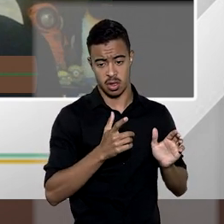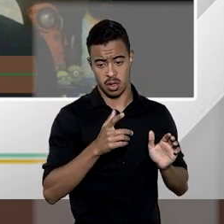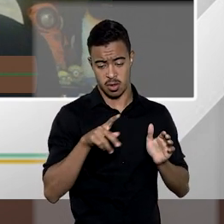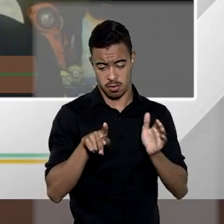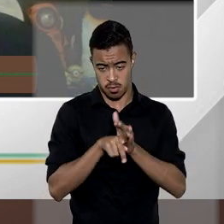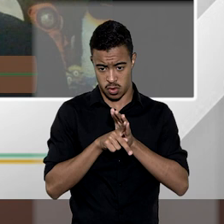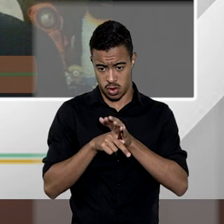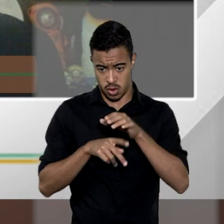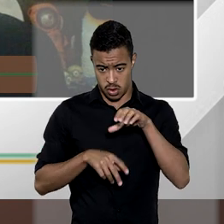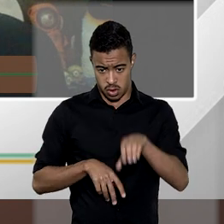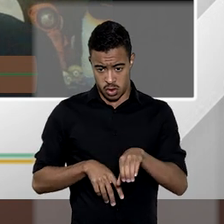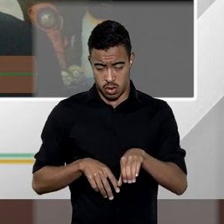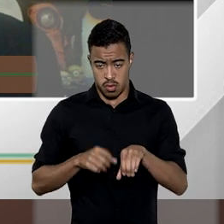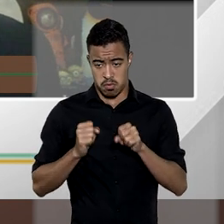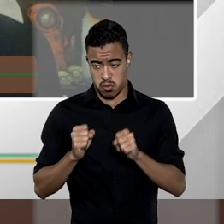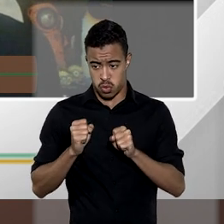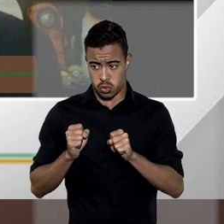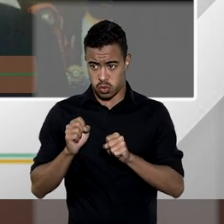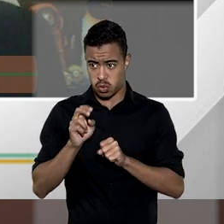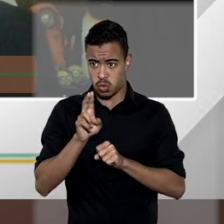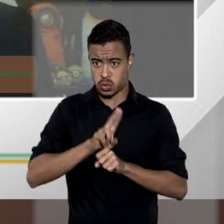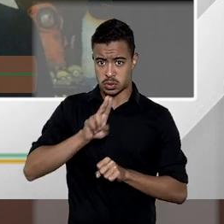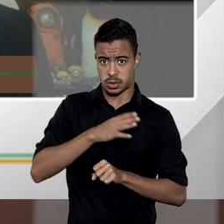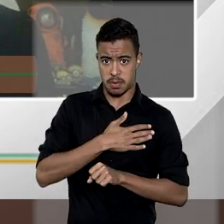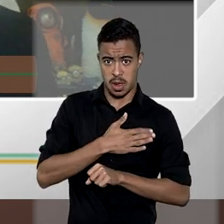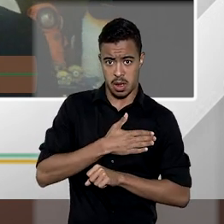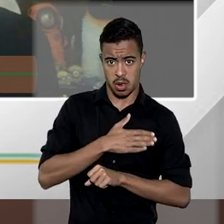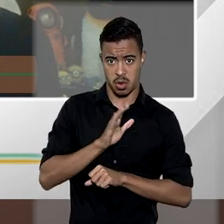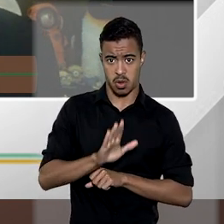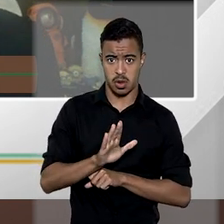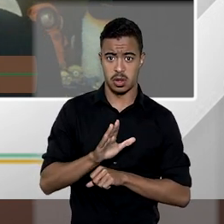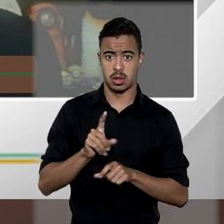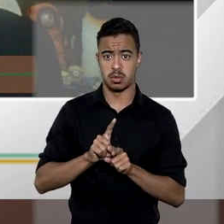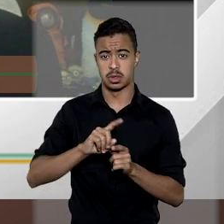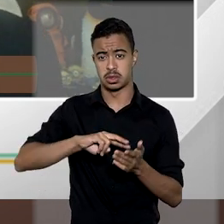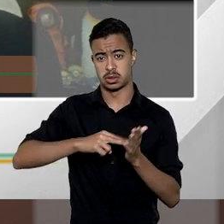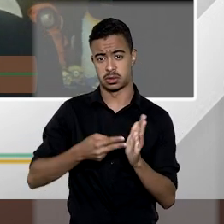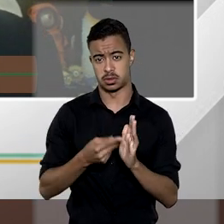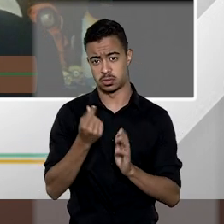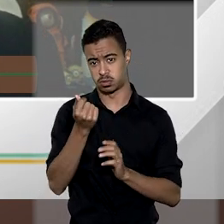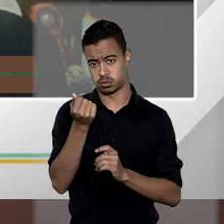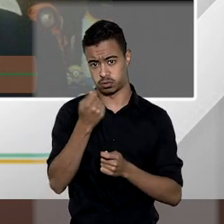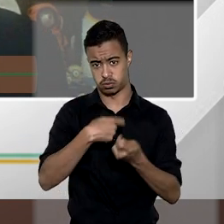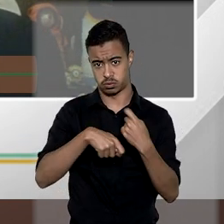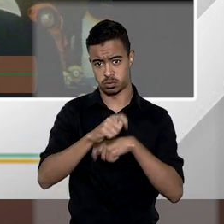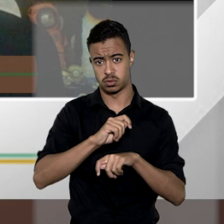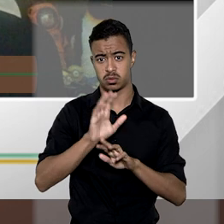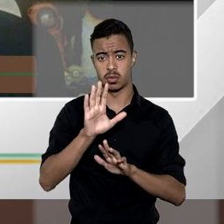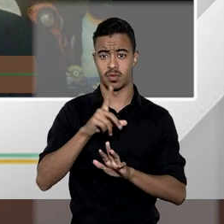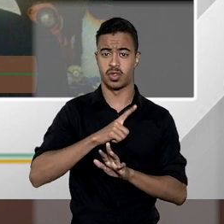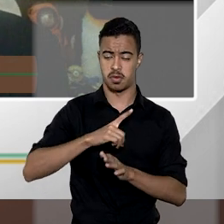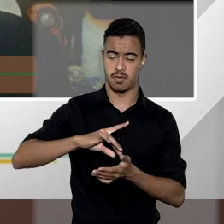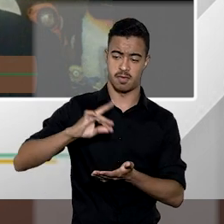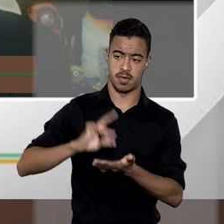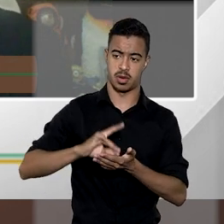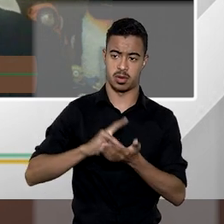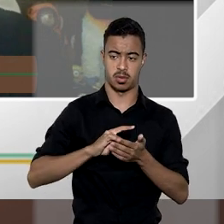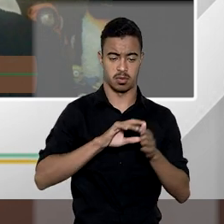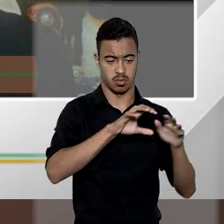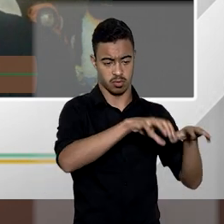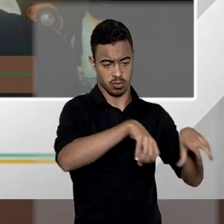da possibilidade de gozo ou da significação econômica do bem o que existe a meu ver é uma verdadeira